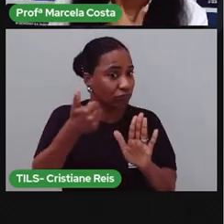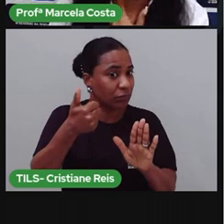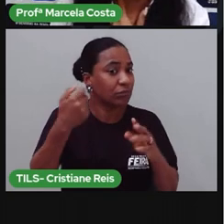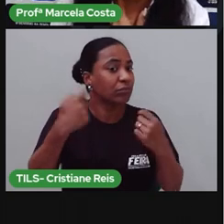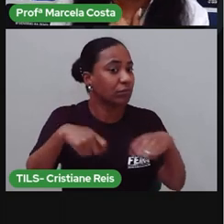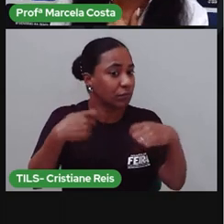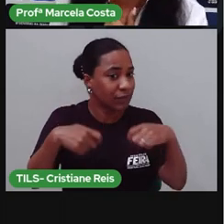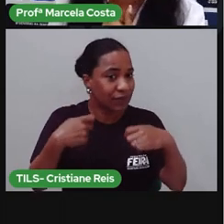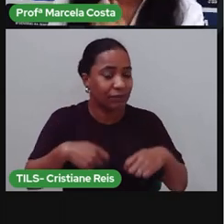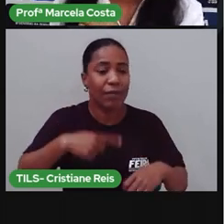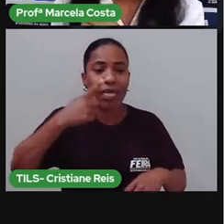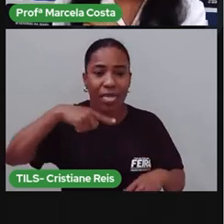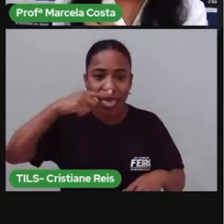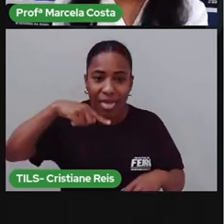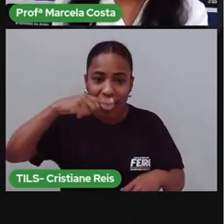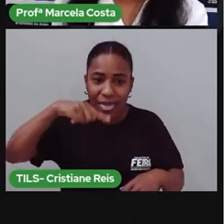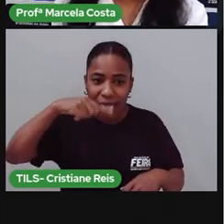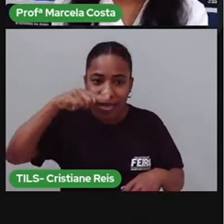Escova a língua.